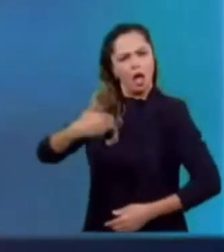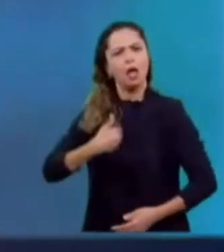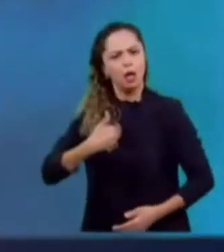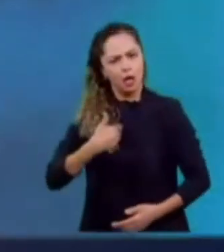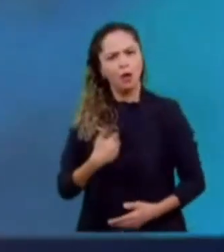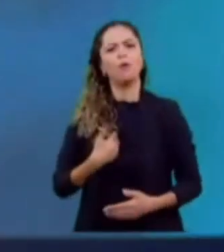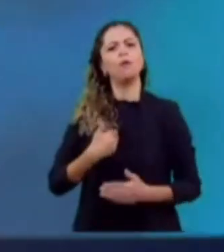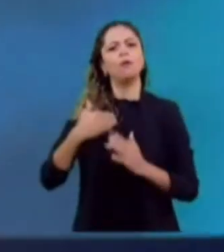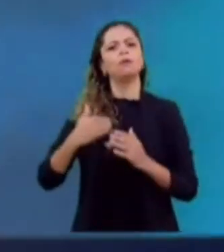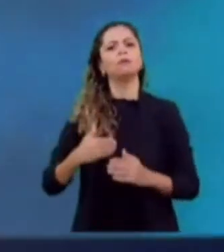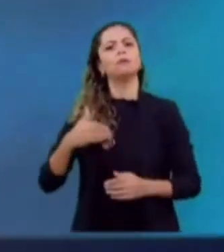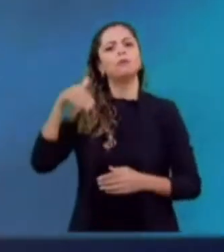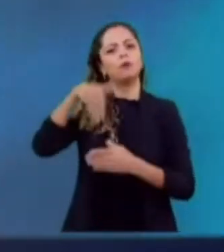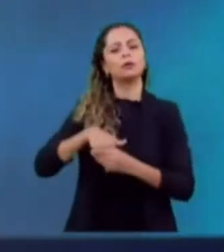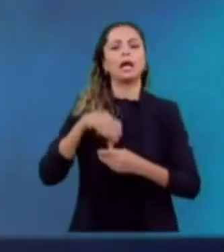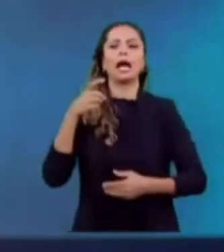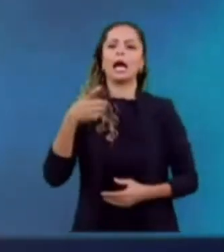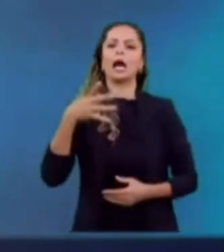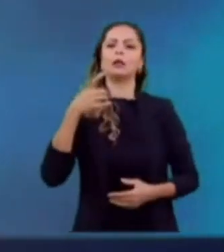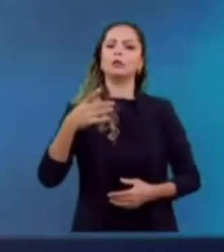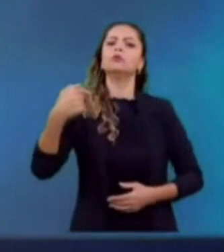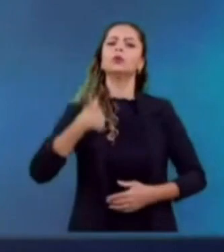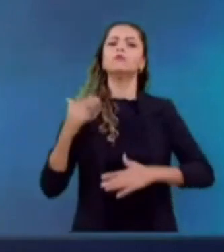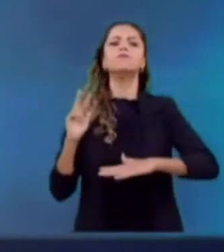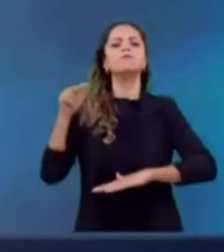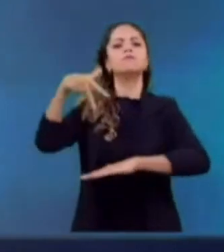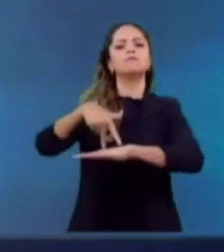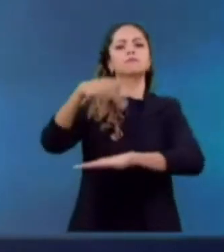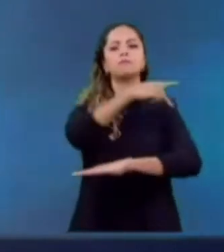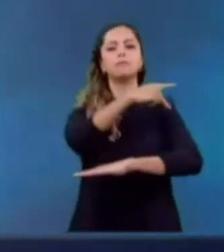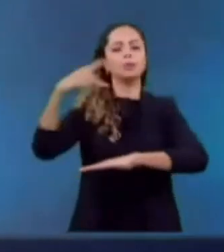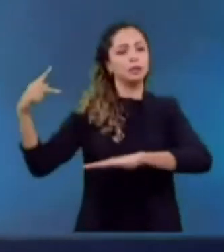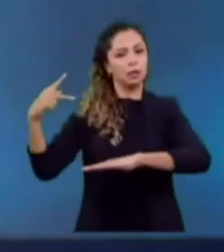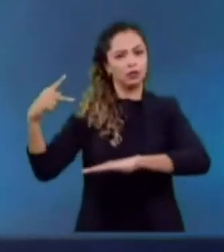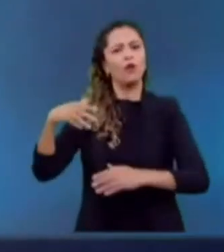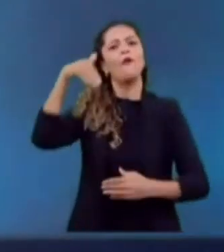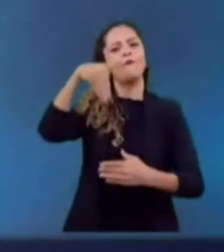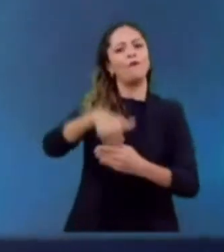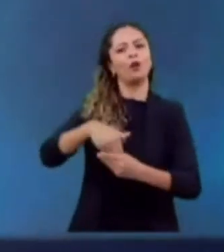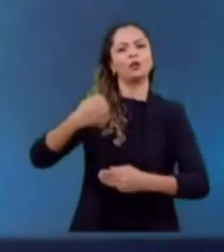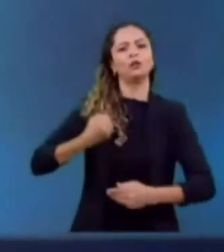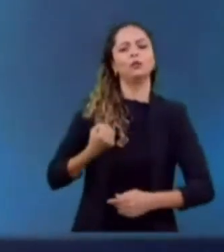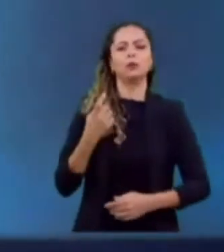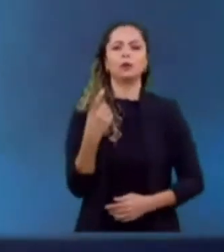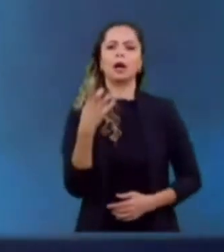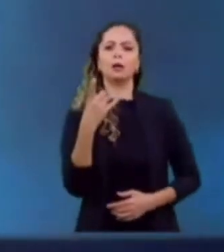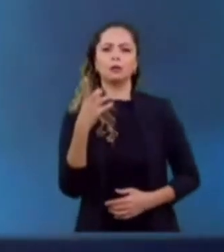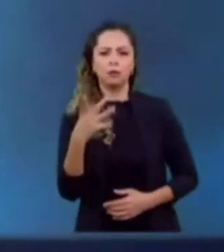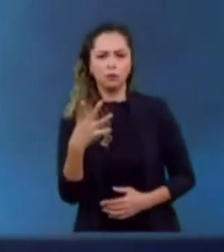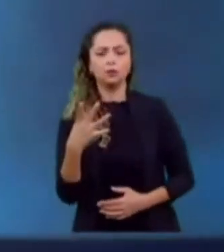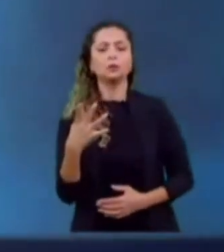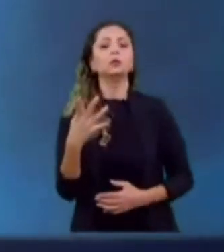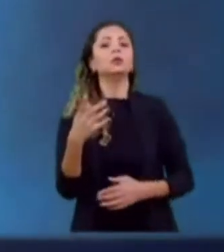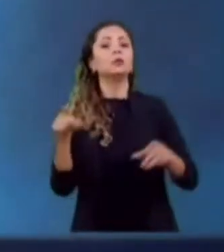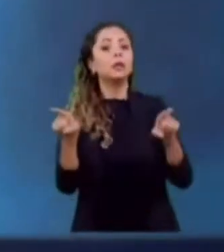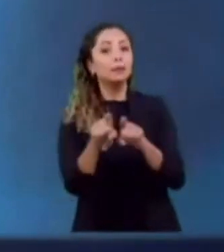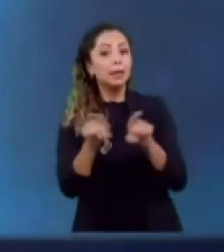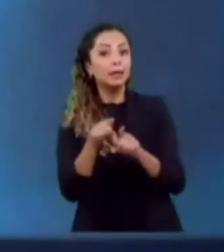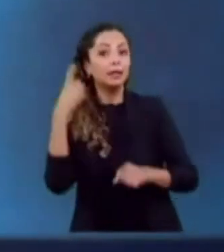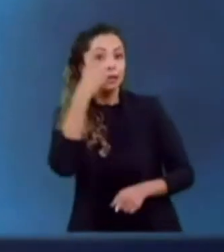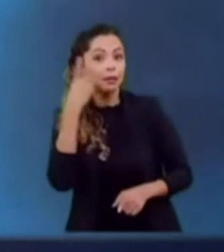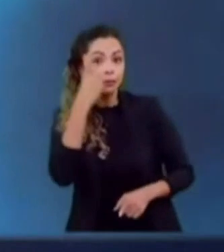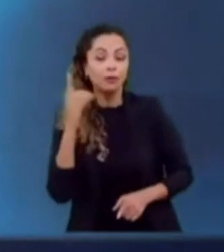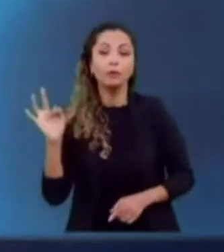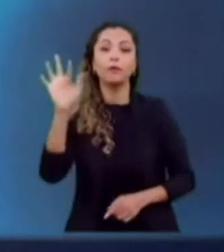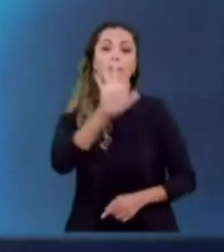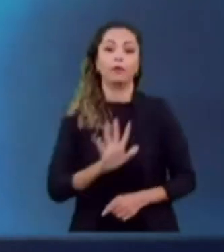Votem no 14 para a presidência da República. Vote no 14 para deputado federal. O único partido, se ele